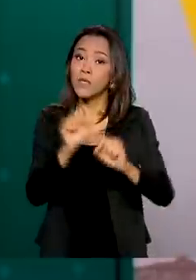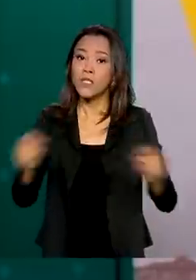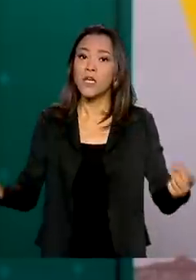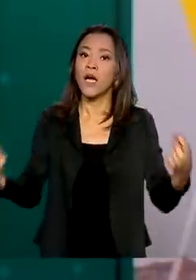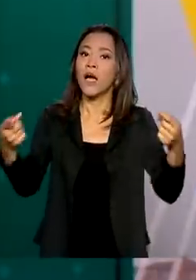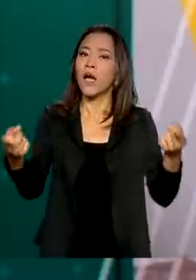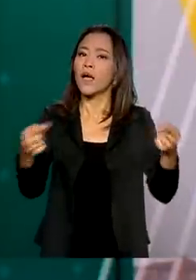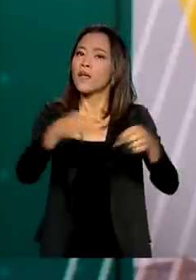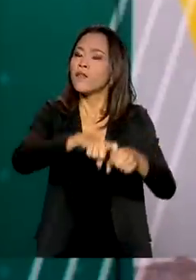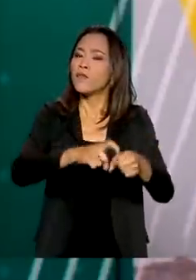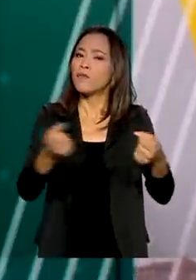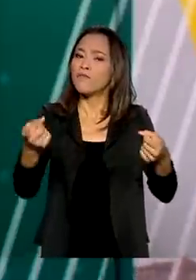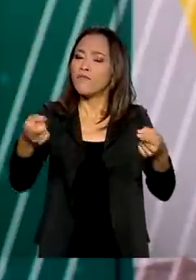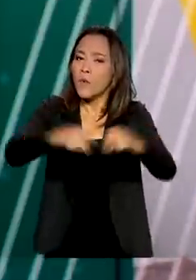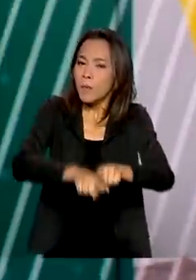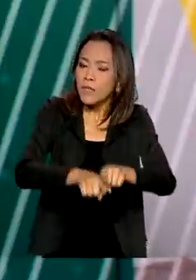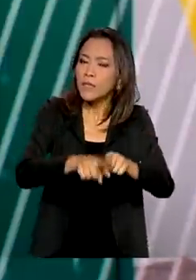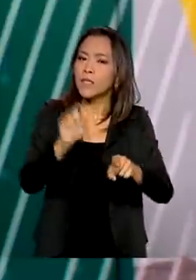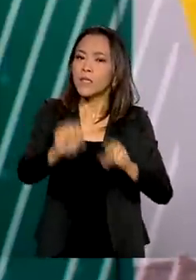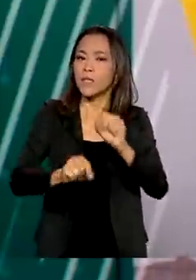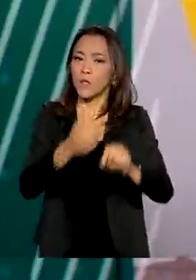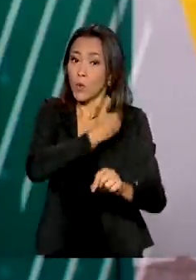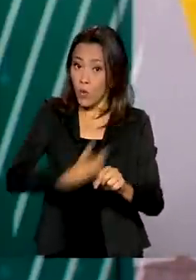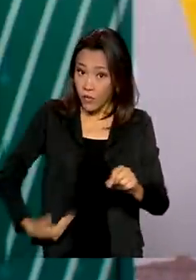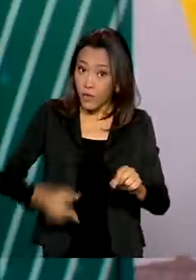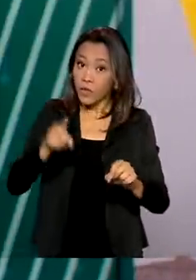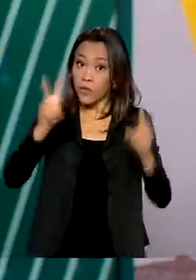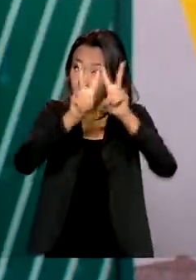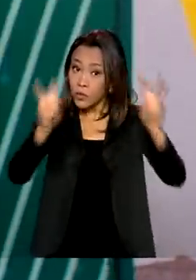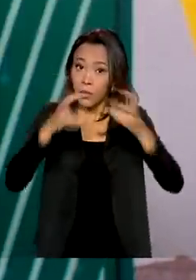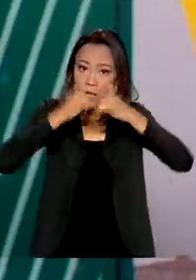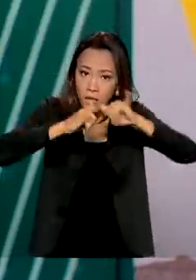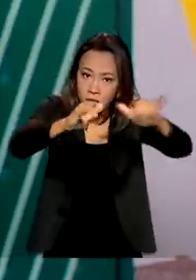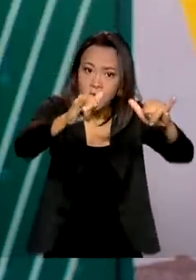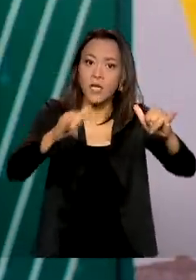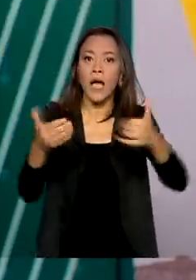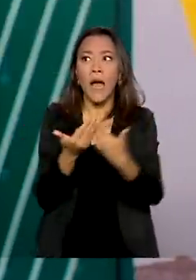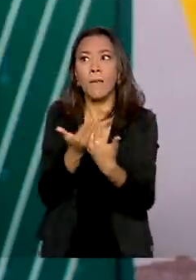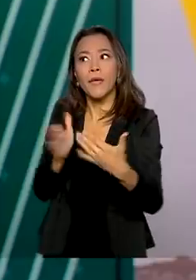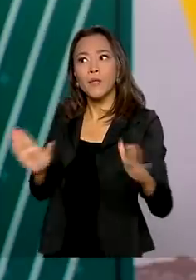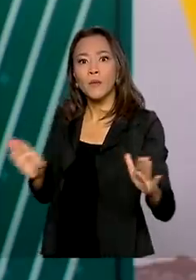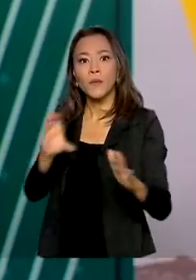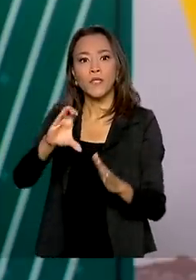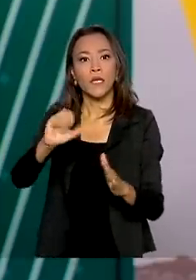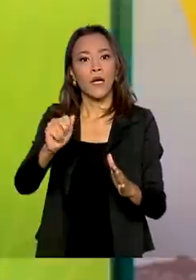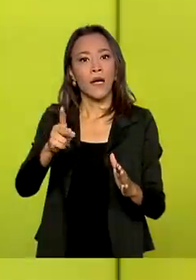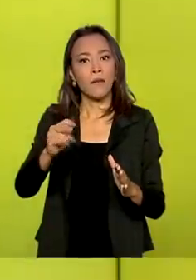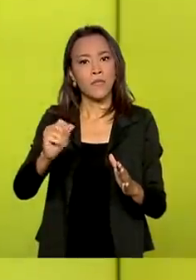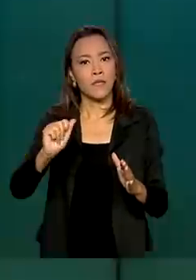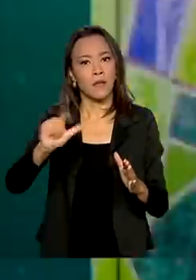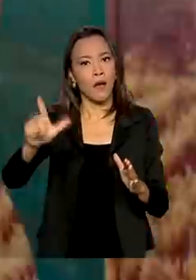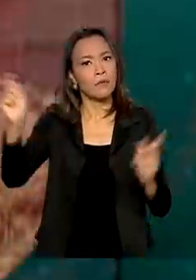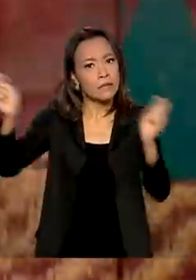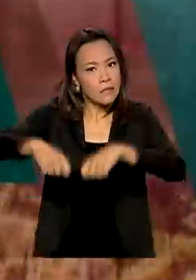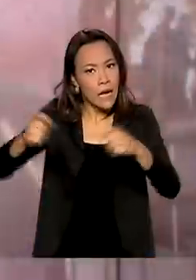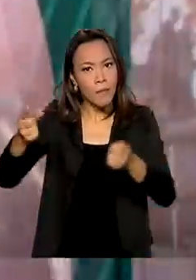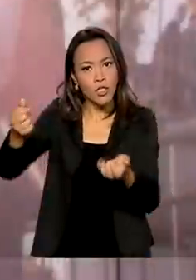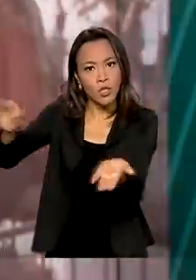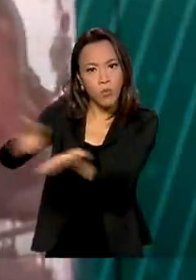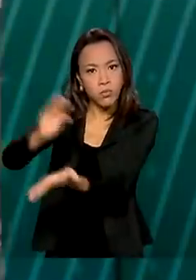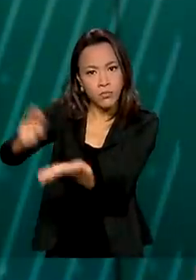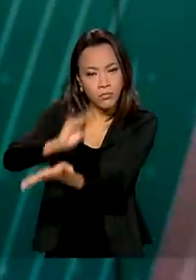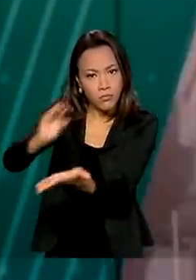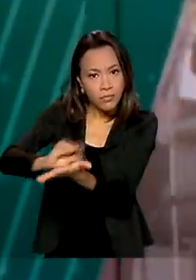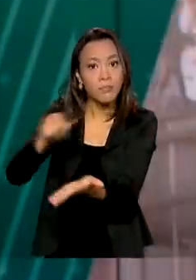30% da geração de energia no país. Com maior abertura de capital, será possível ampliar investimentos na estatal. A